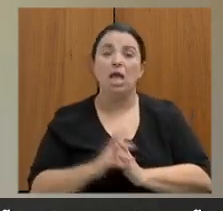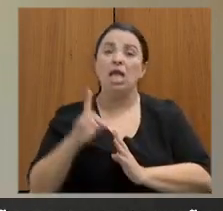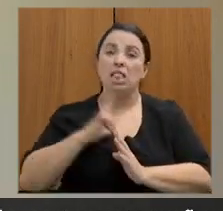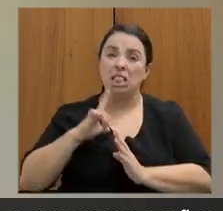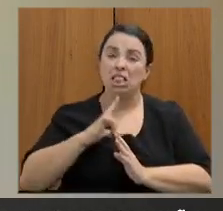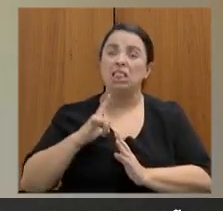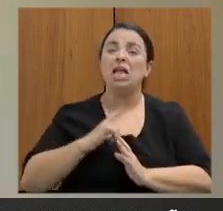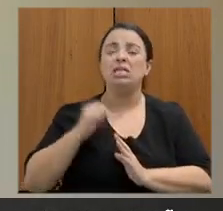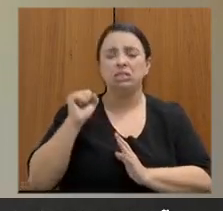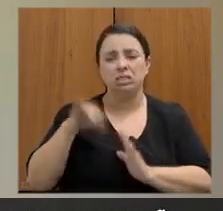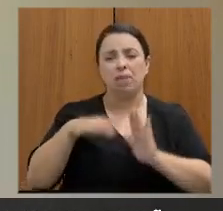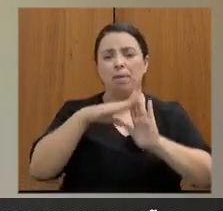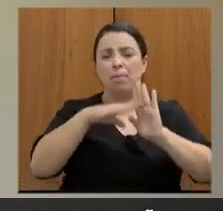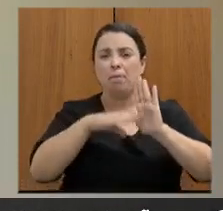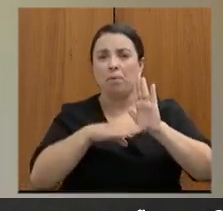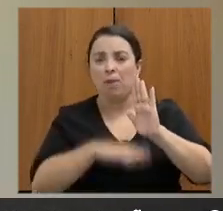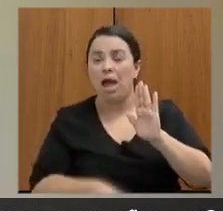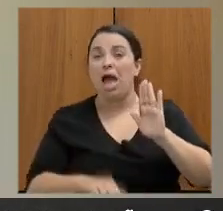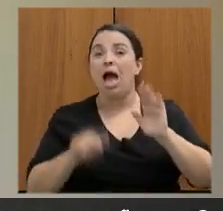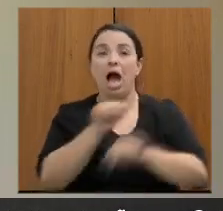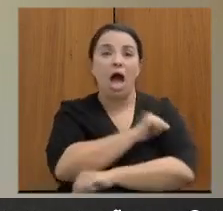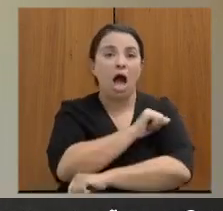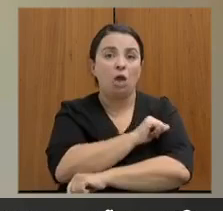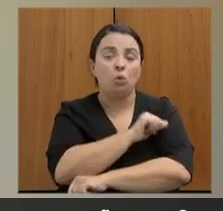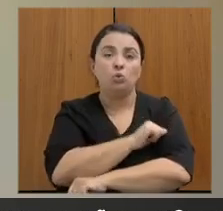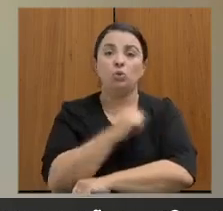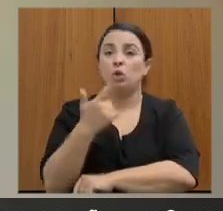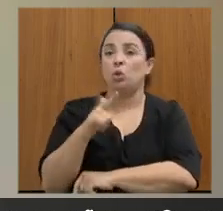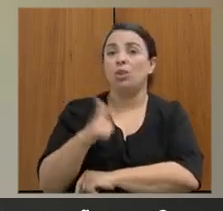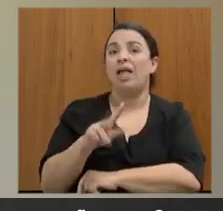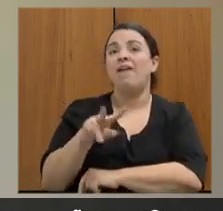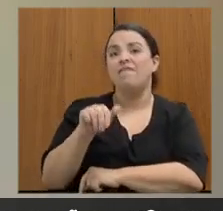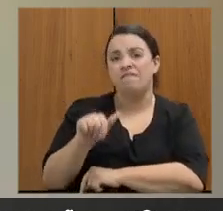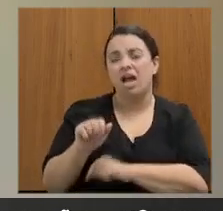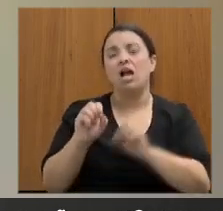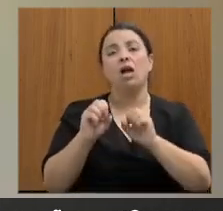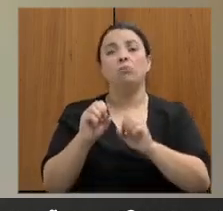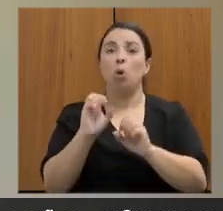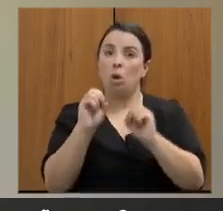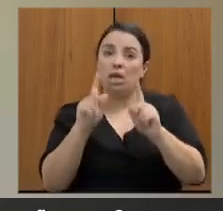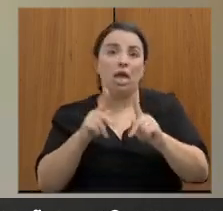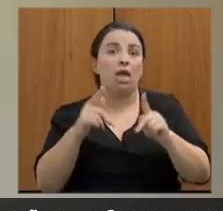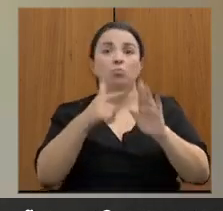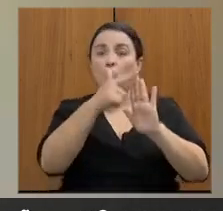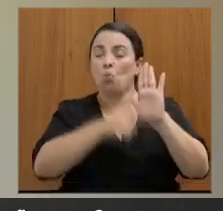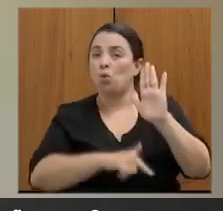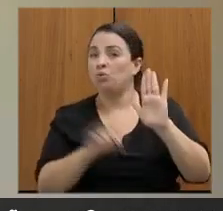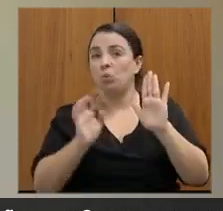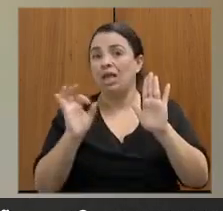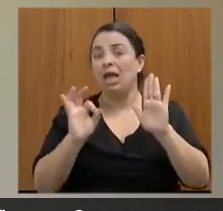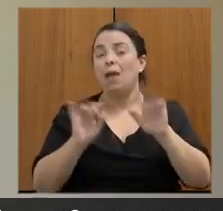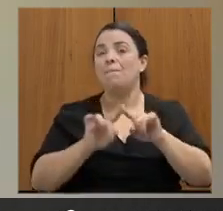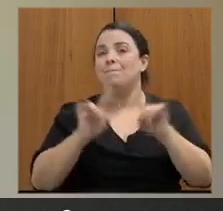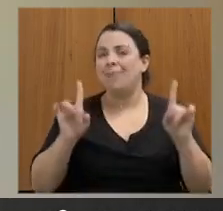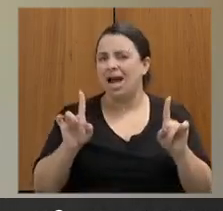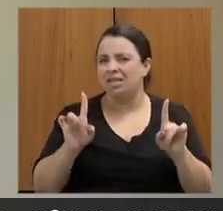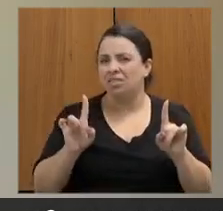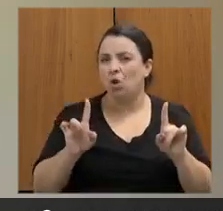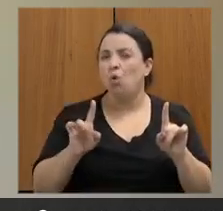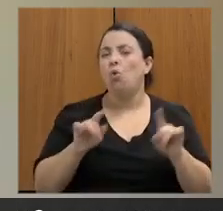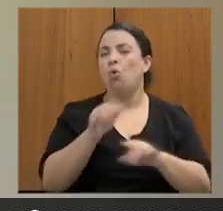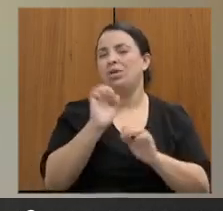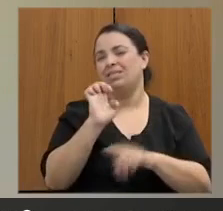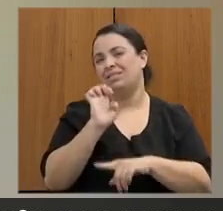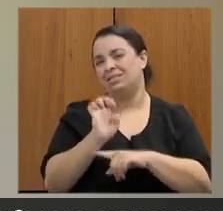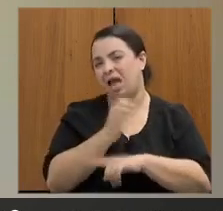vaga mas eu posso afirmar que o o estado de Minas está oferecendo aos alunos via de regra não estão